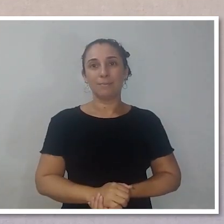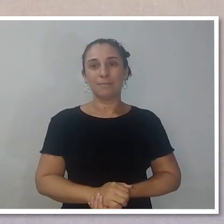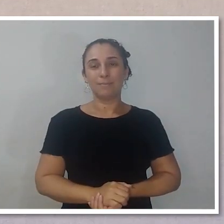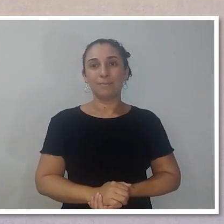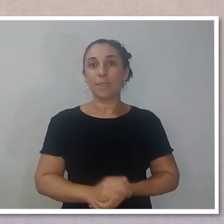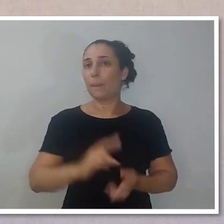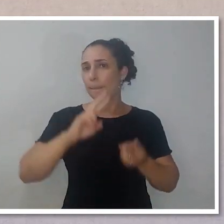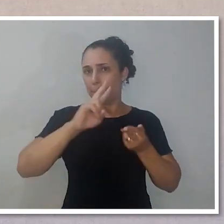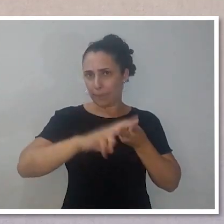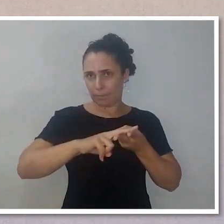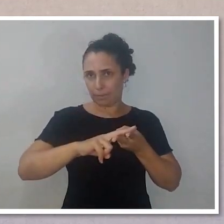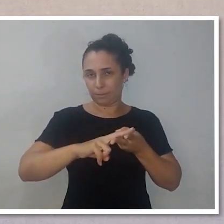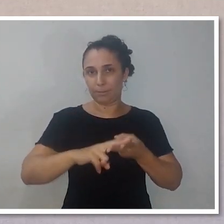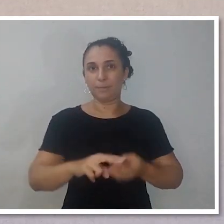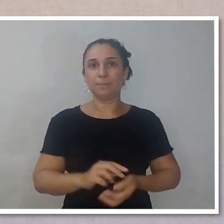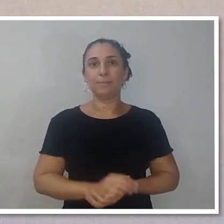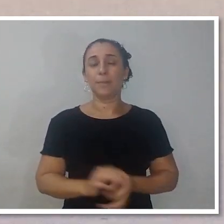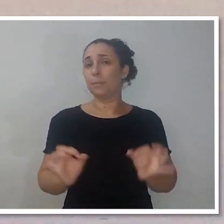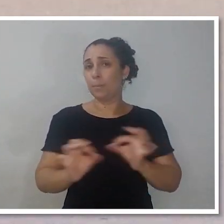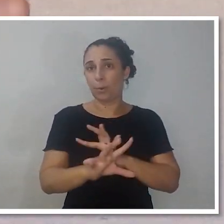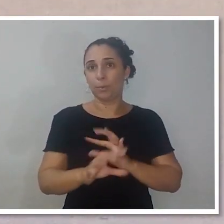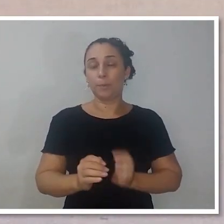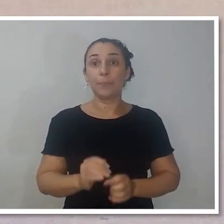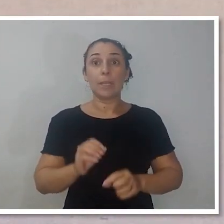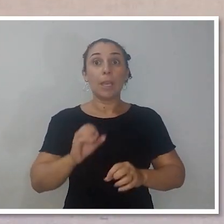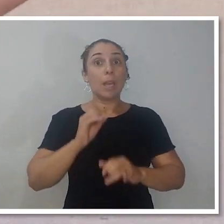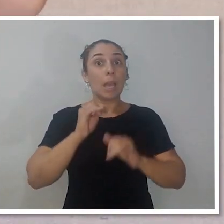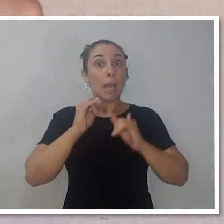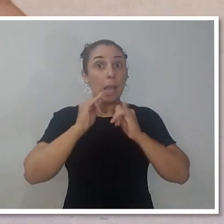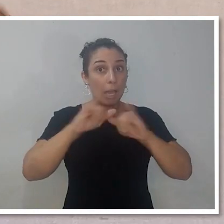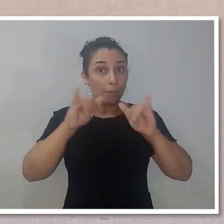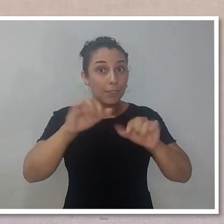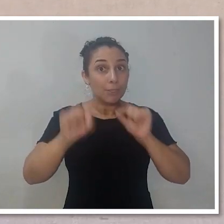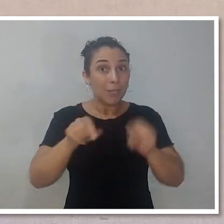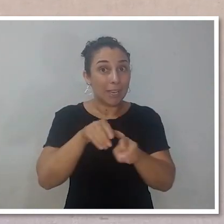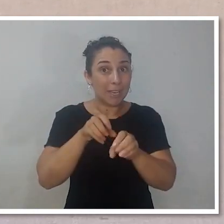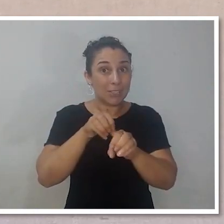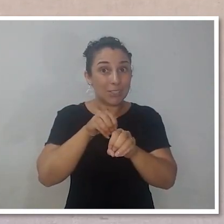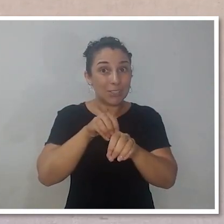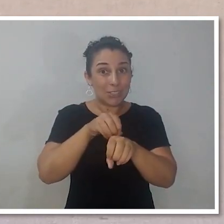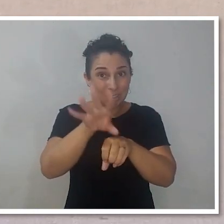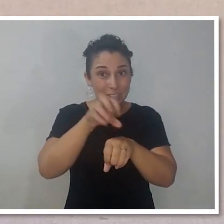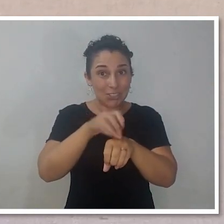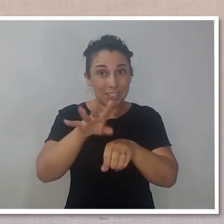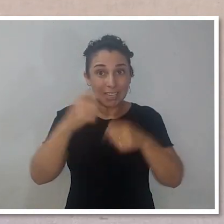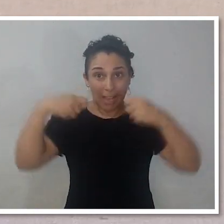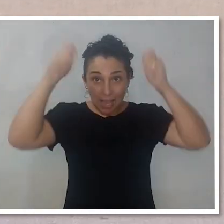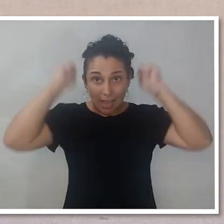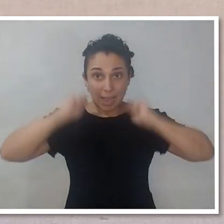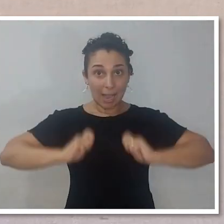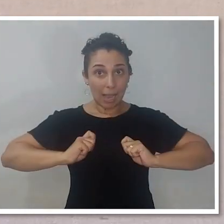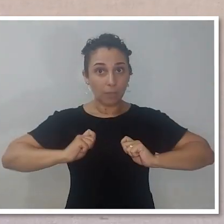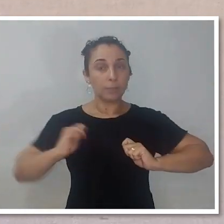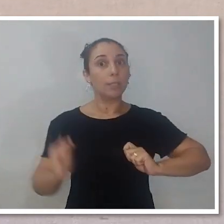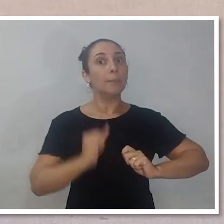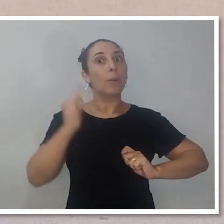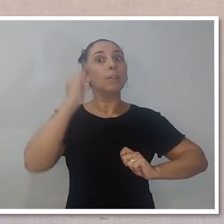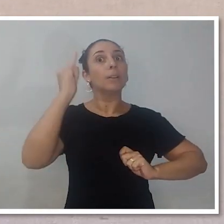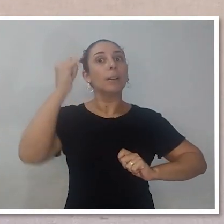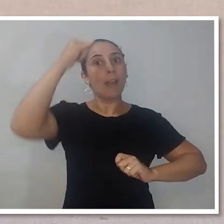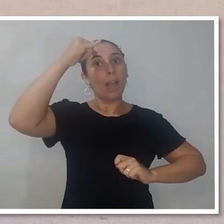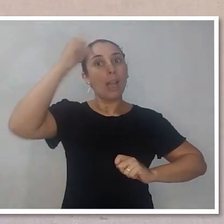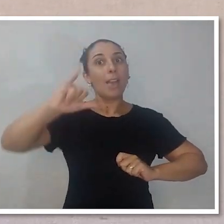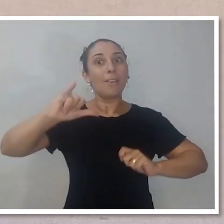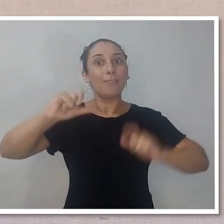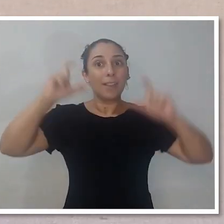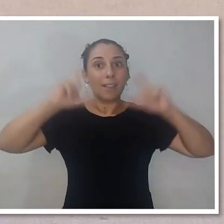Instalou, está preso. Pronto. Dica de ouro, tá? Nunca deixa de colocar a alça da câmera fotográfica atrás do